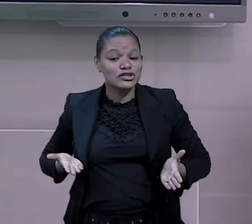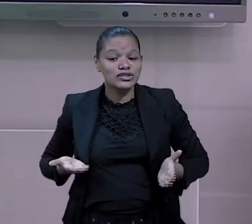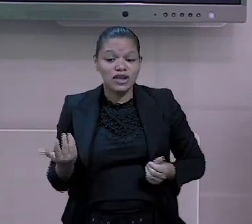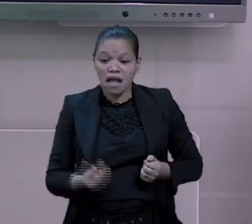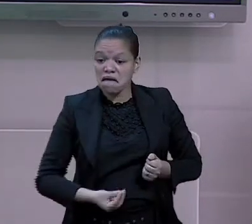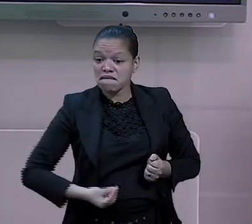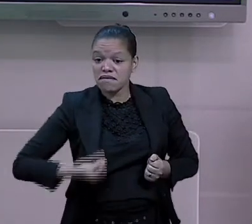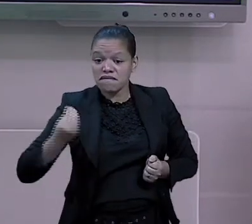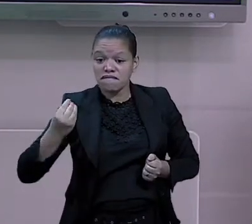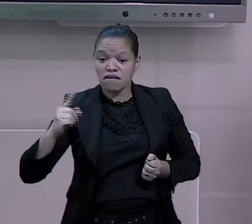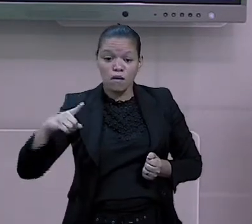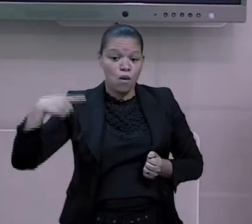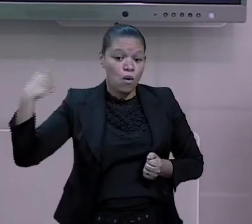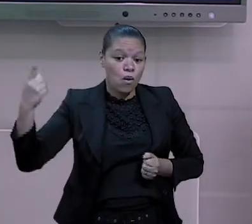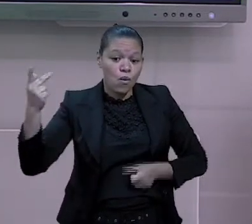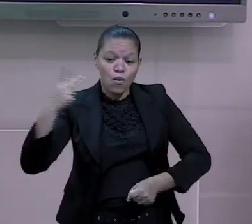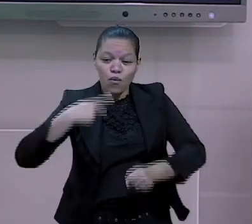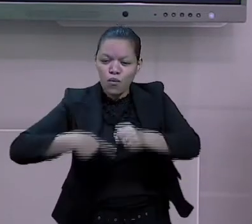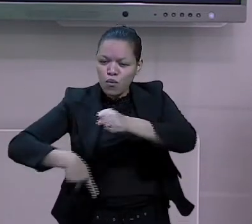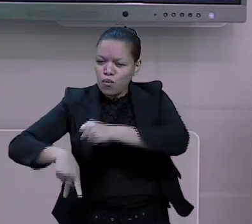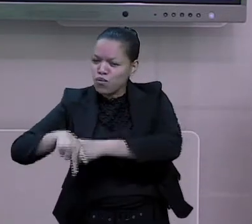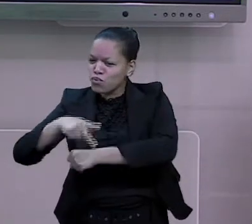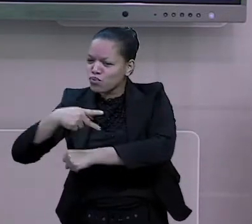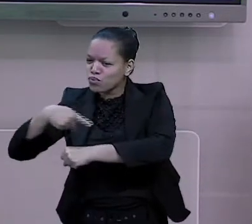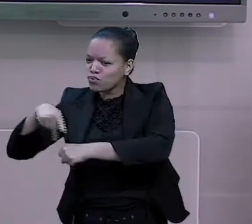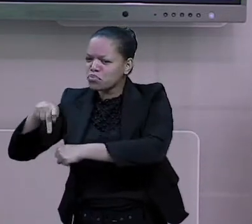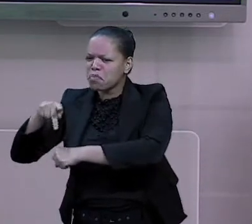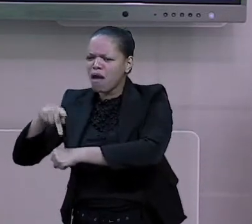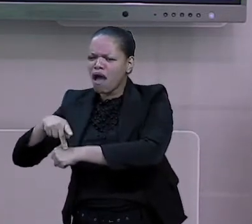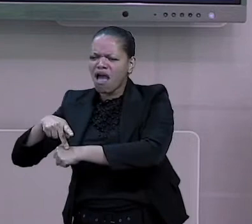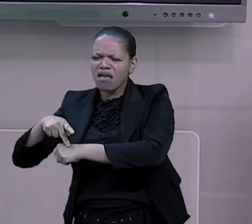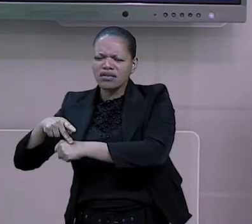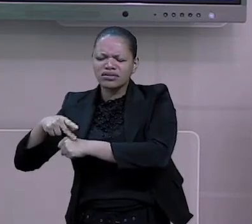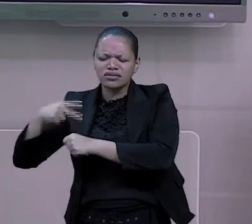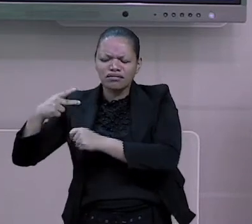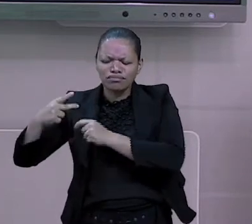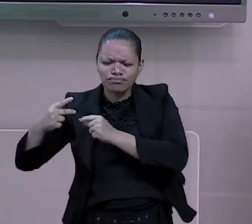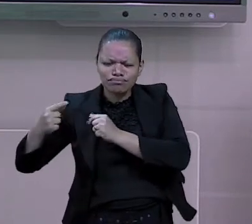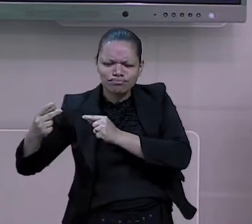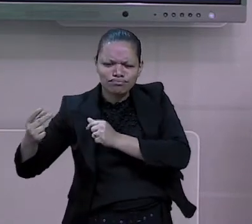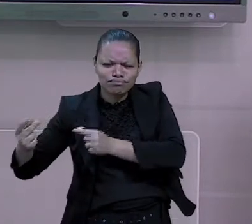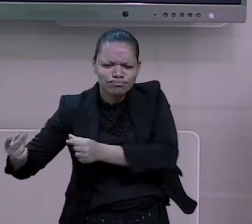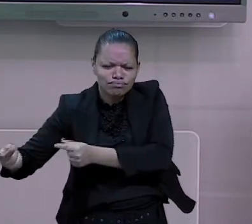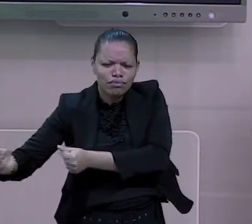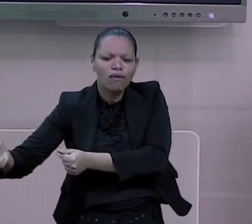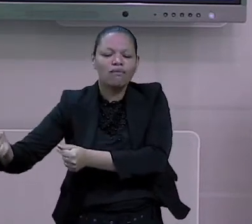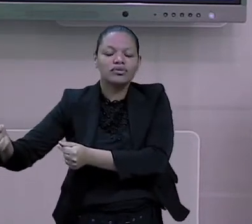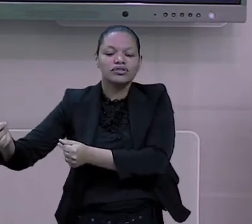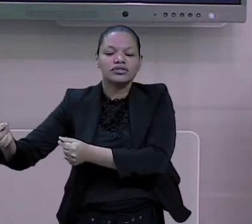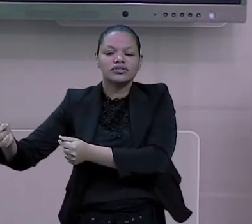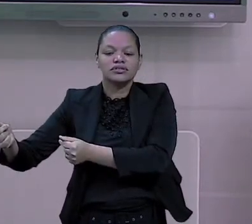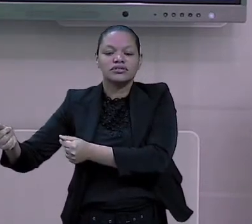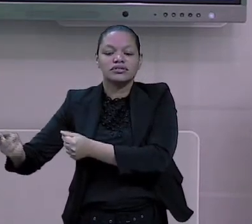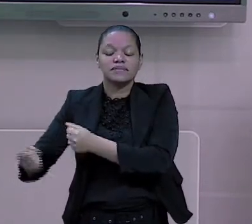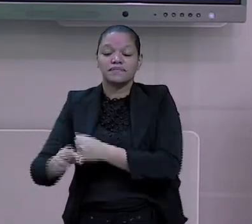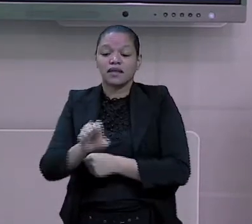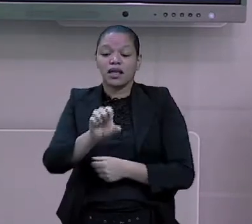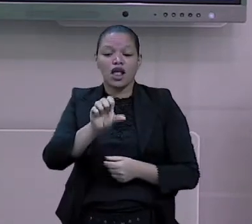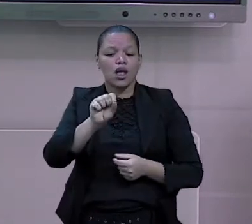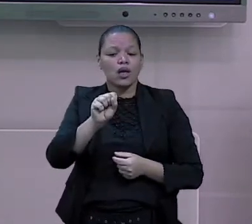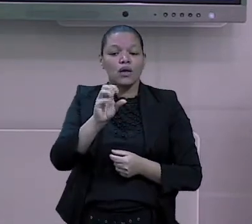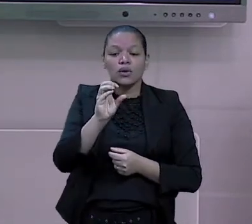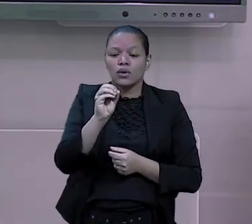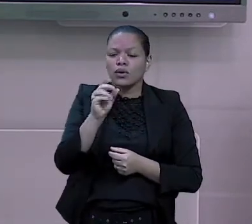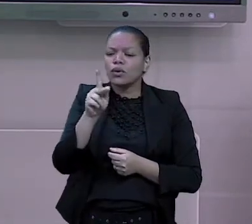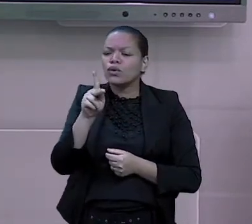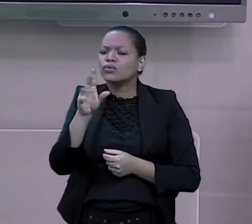outro país bem longe do nosso. E a ele, gente, se atribui a paternidade. O que é isso? Quer